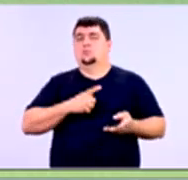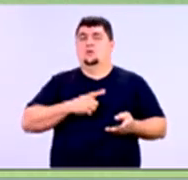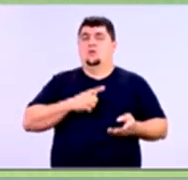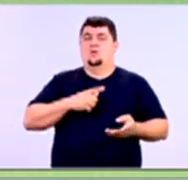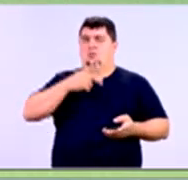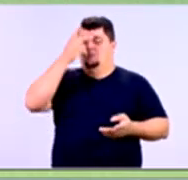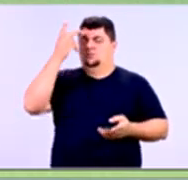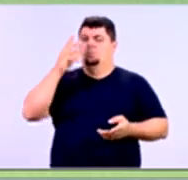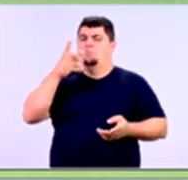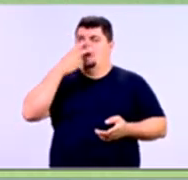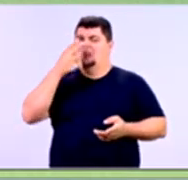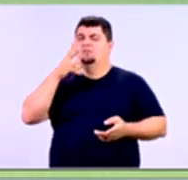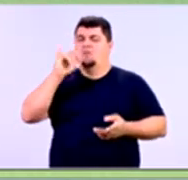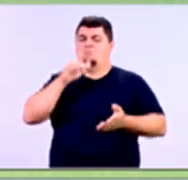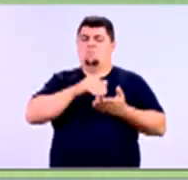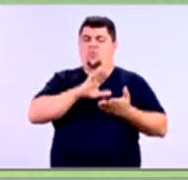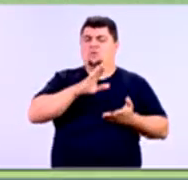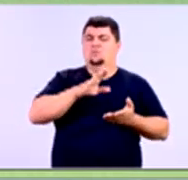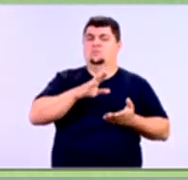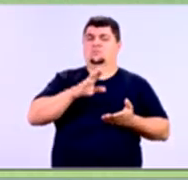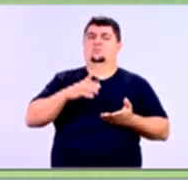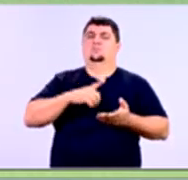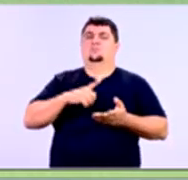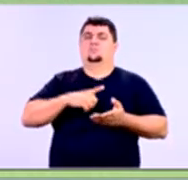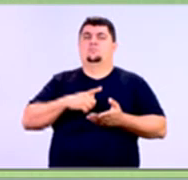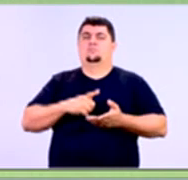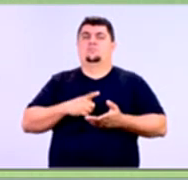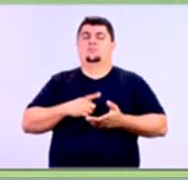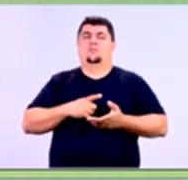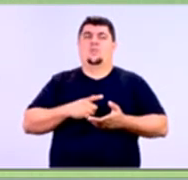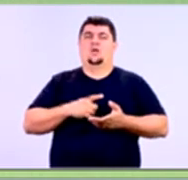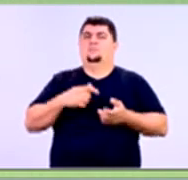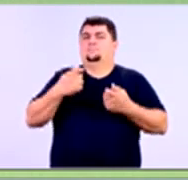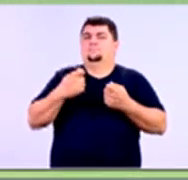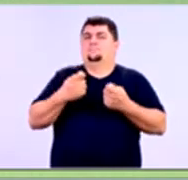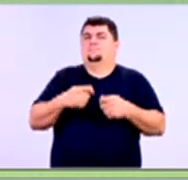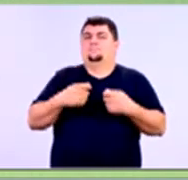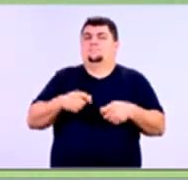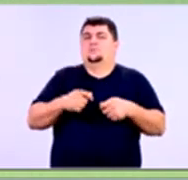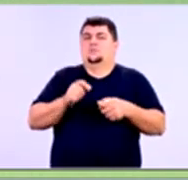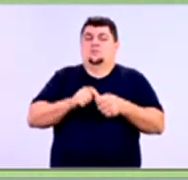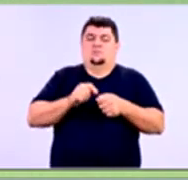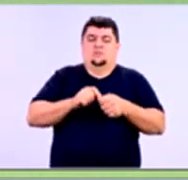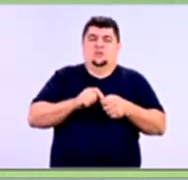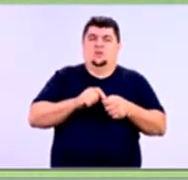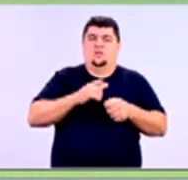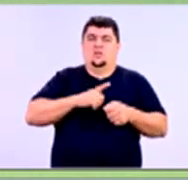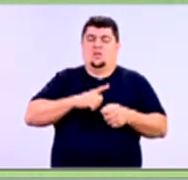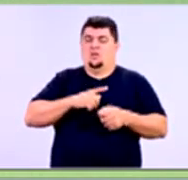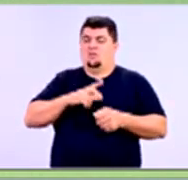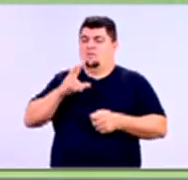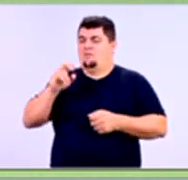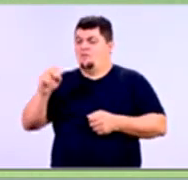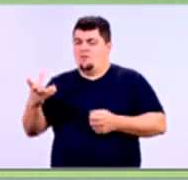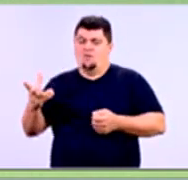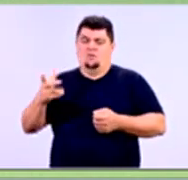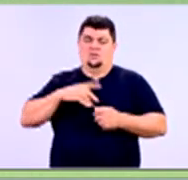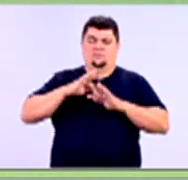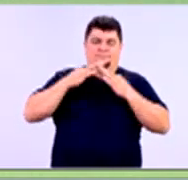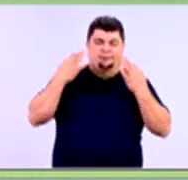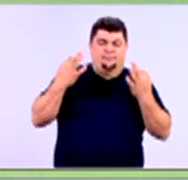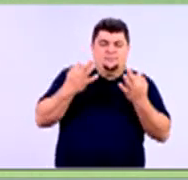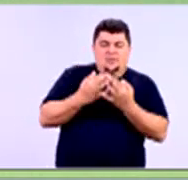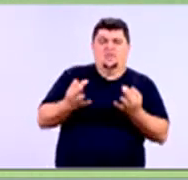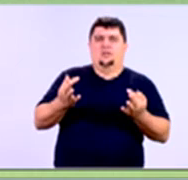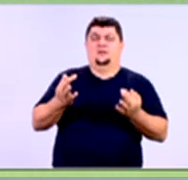qualquer momento. E também tem a ver com o que a pessoa precisa fazer com esse emprego. Ela sustenta o avô, a avó, ela